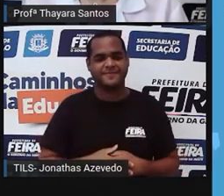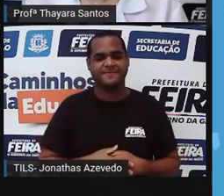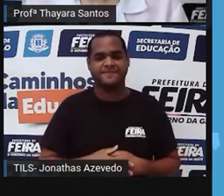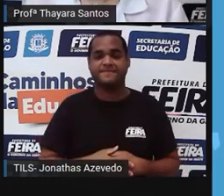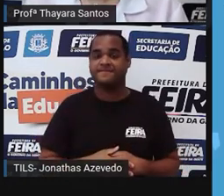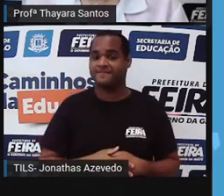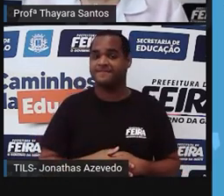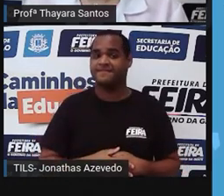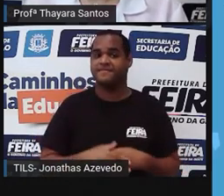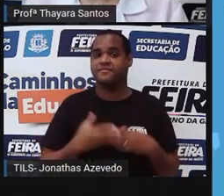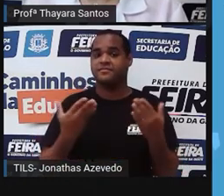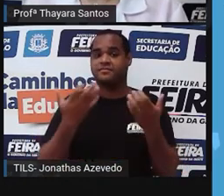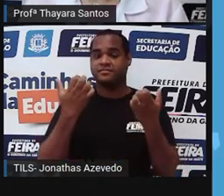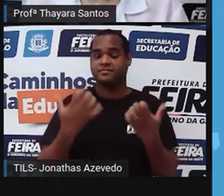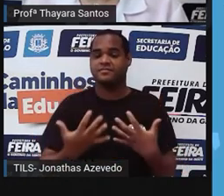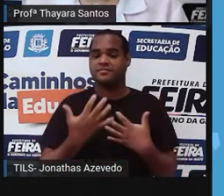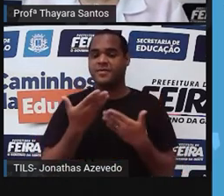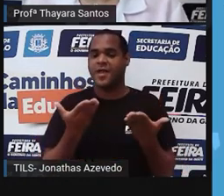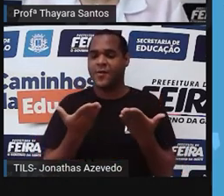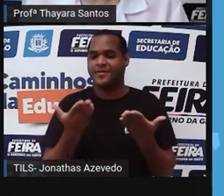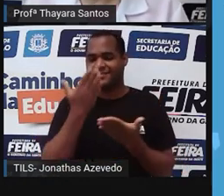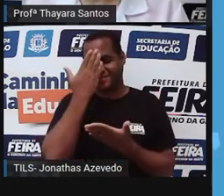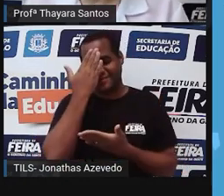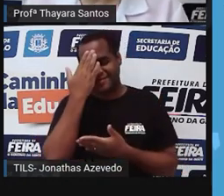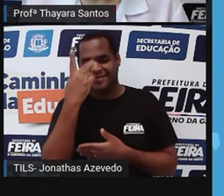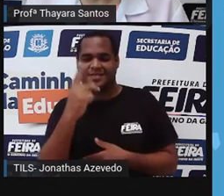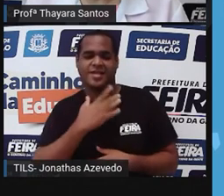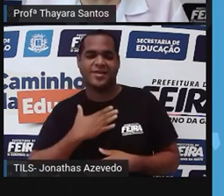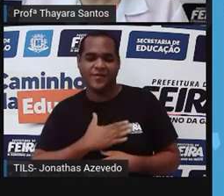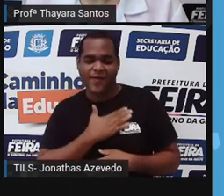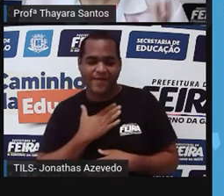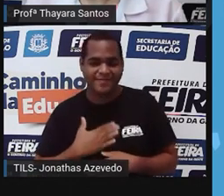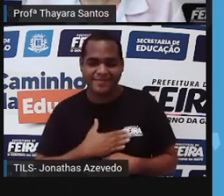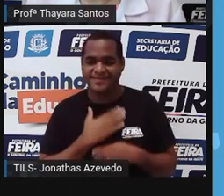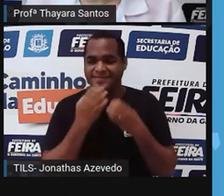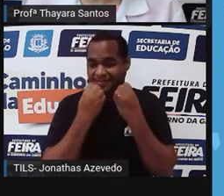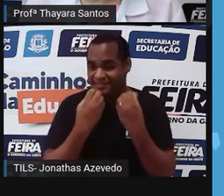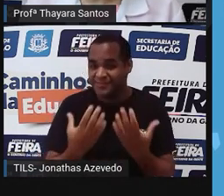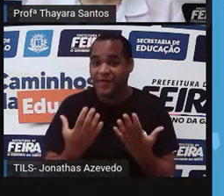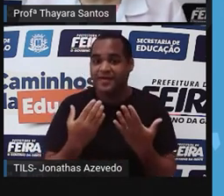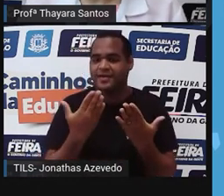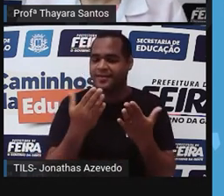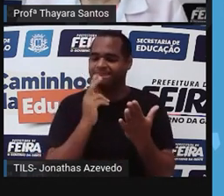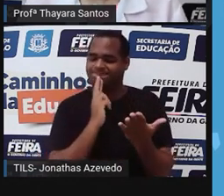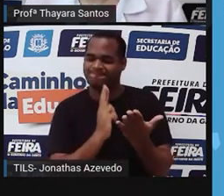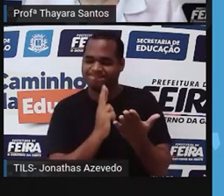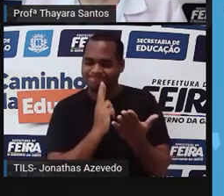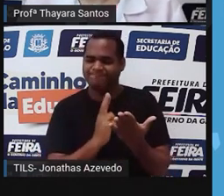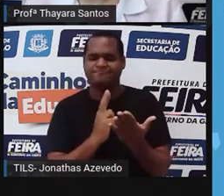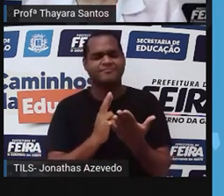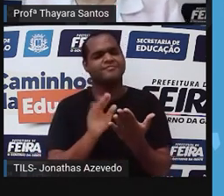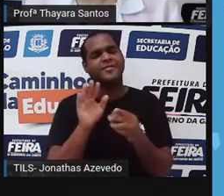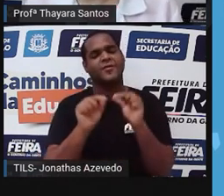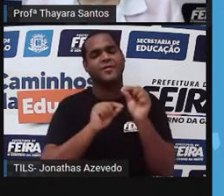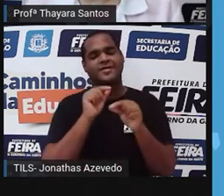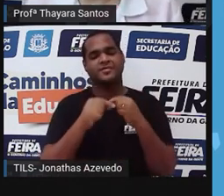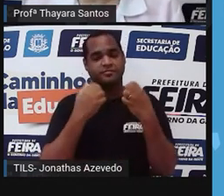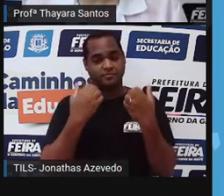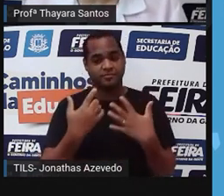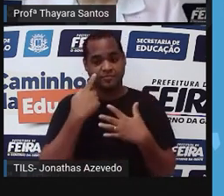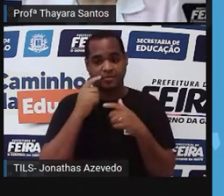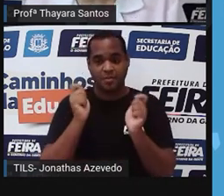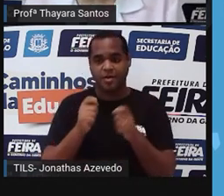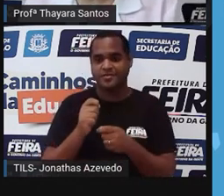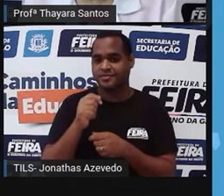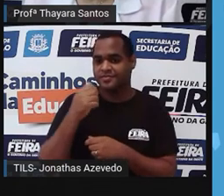E agora, a gente vai para a hora que eu sei que vocês mais gostam, e do outro lado, que é a hora da atividade. E para isso, vocês podem apontar a